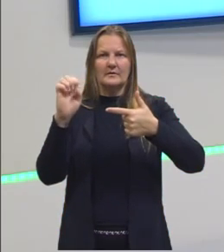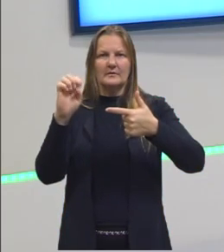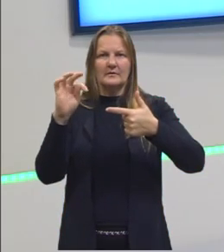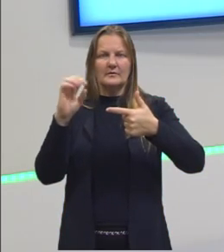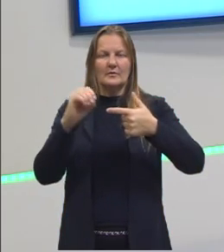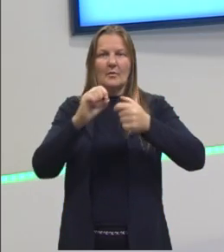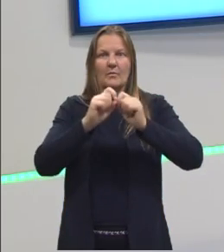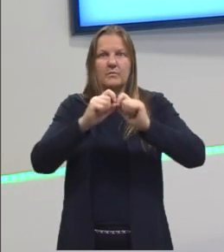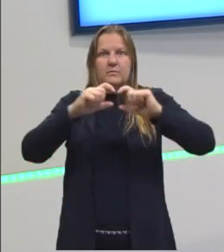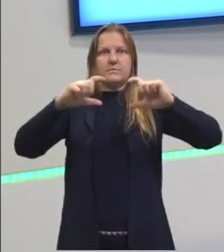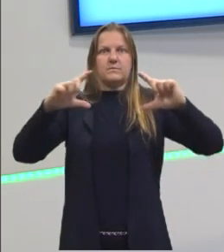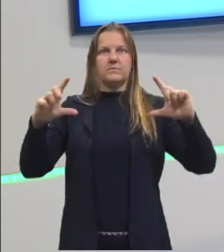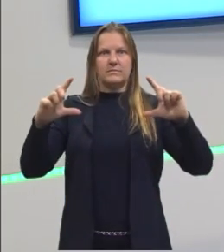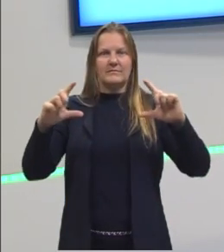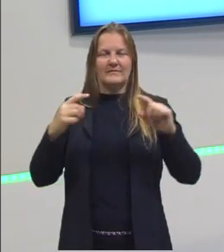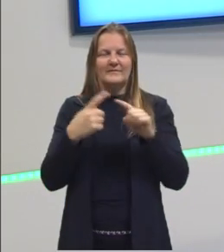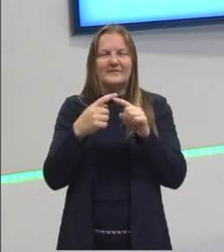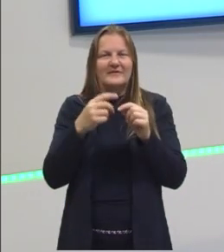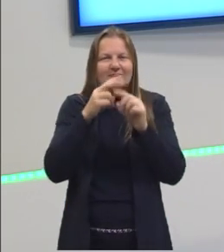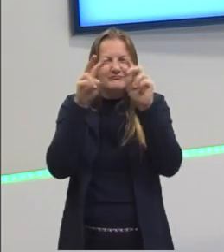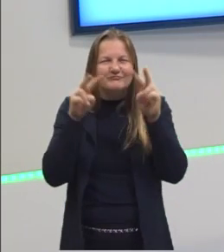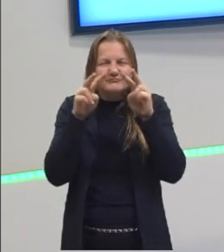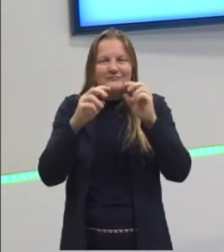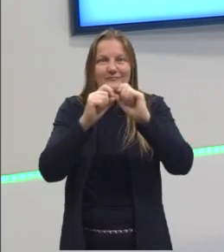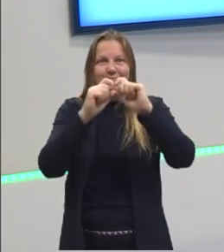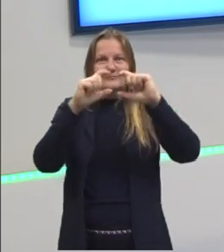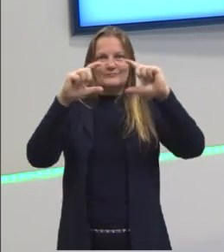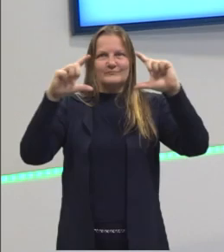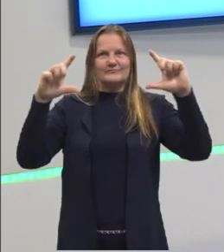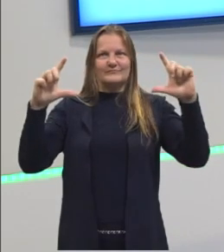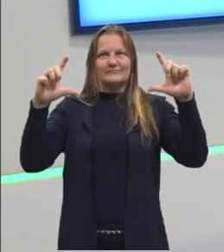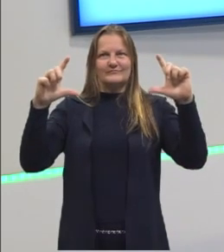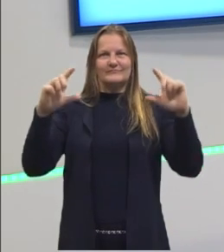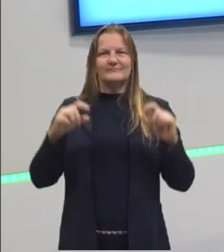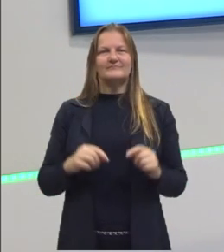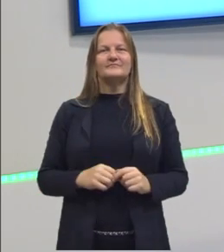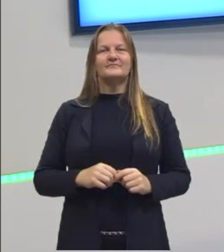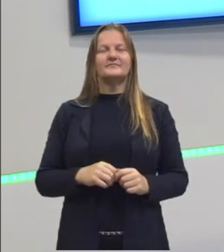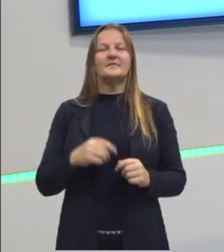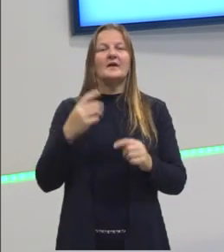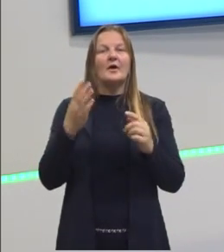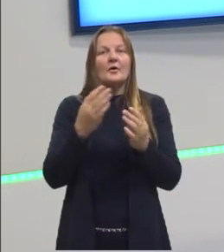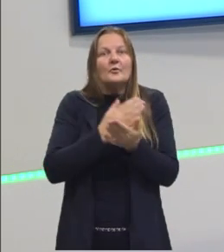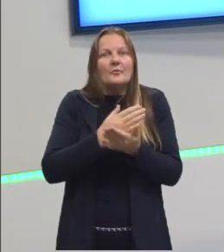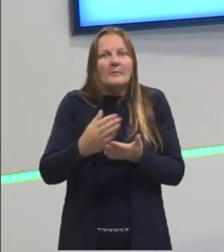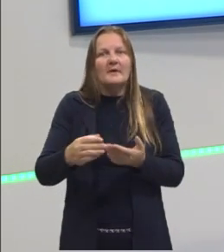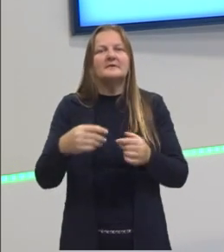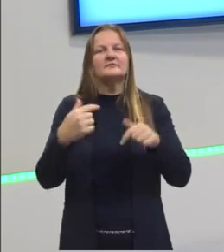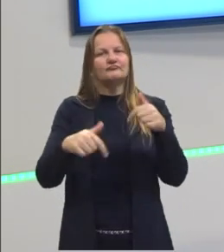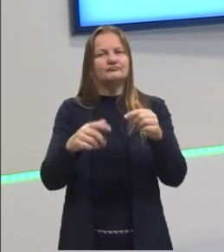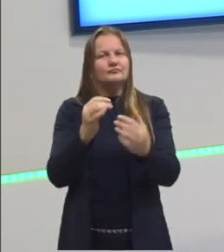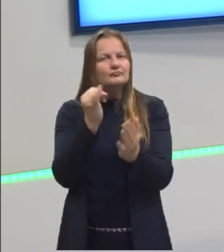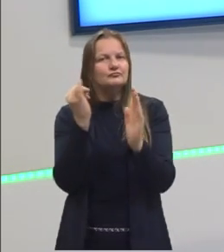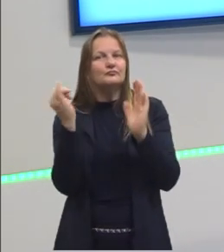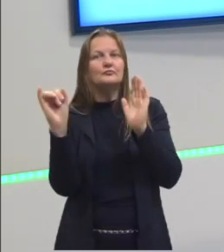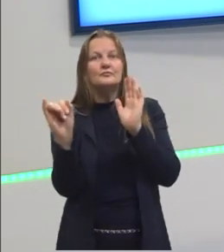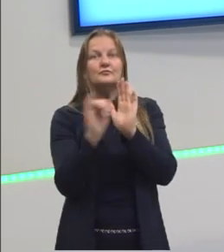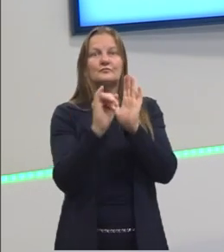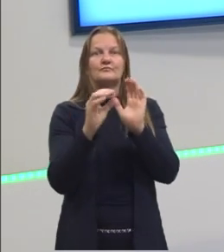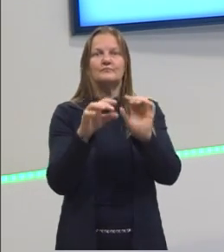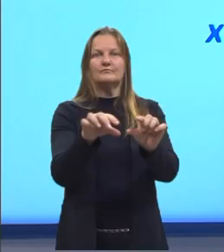Ampliei a figura porque agora nós vamos trabalhar a partir deste triângulo retângulo que nós identificamos